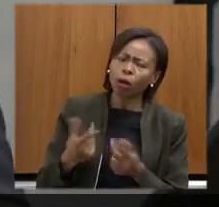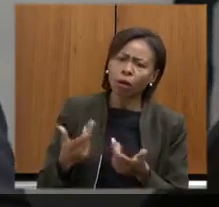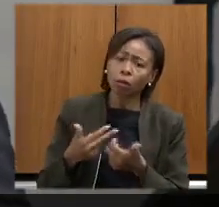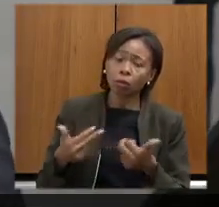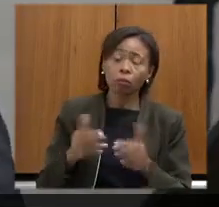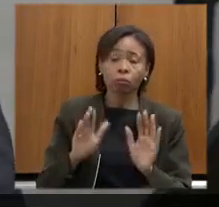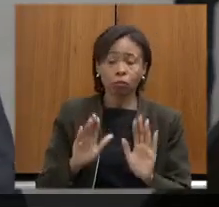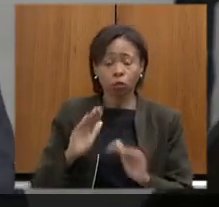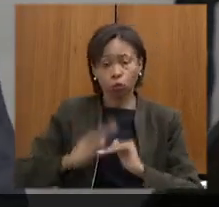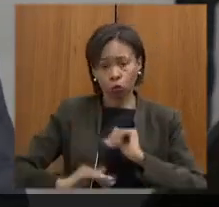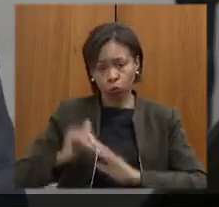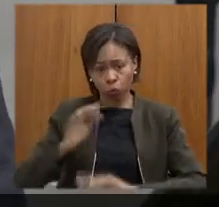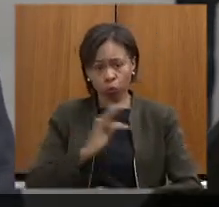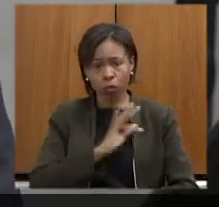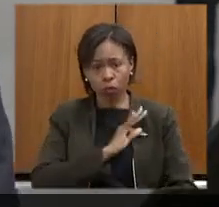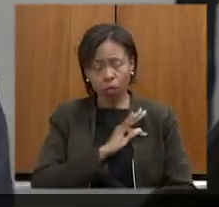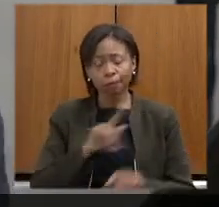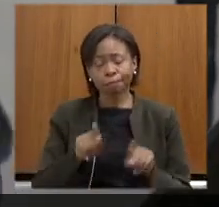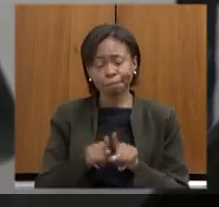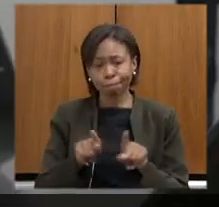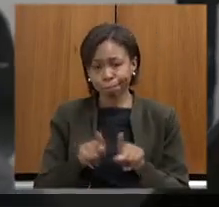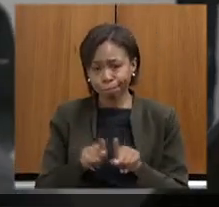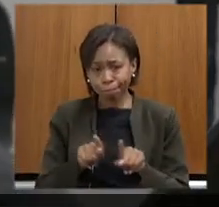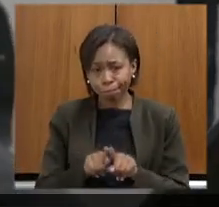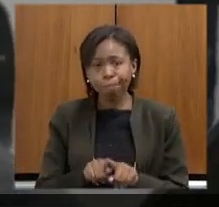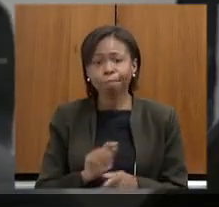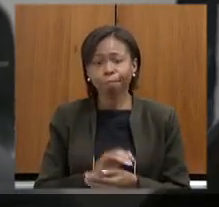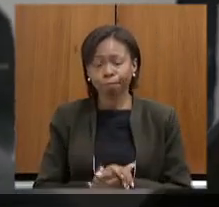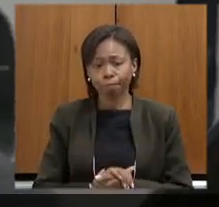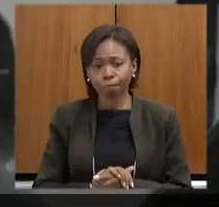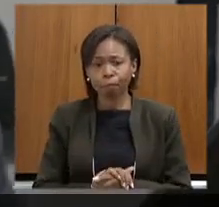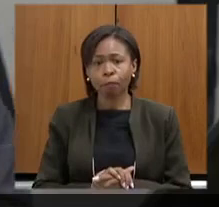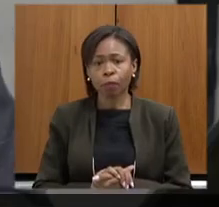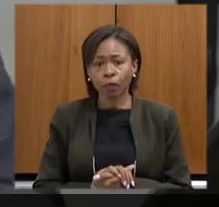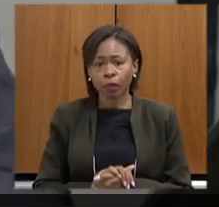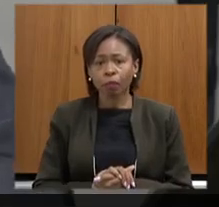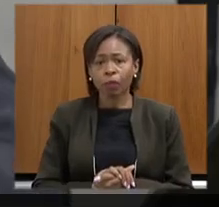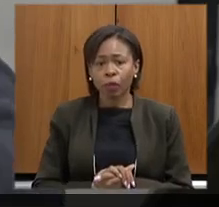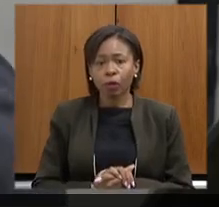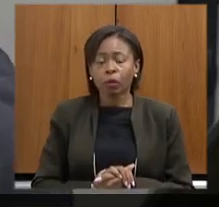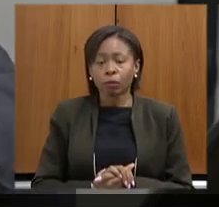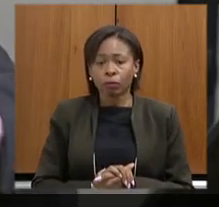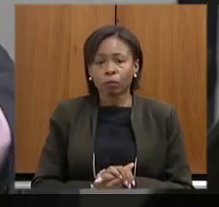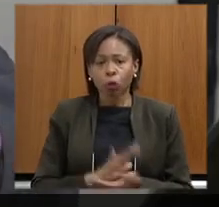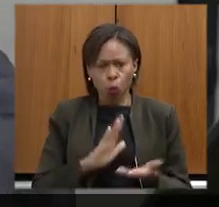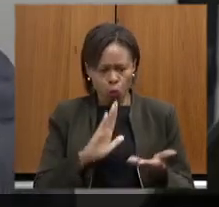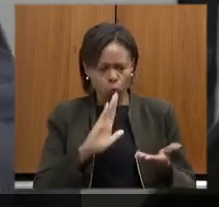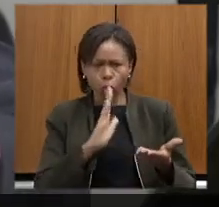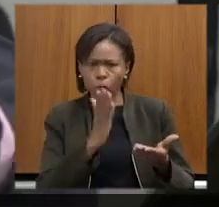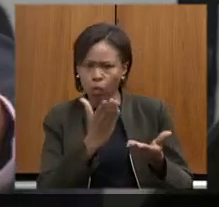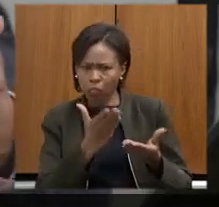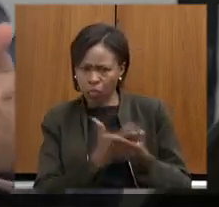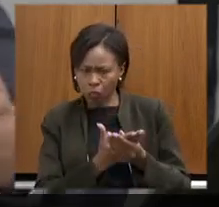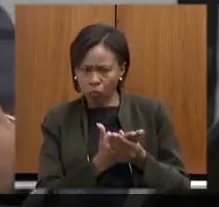vez também quando o processo tramita de forma